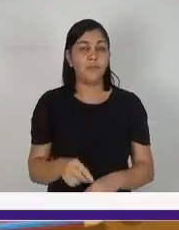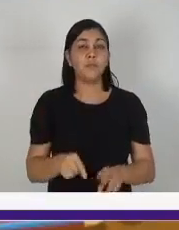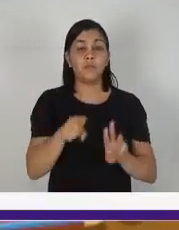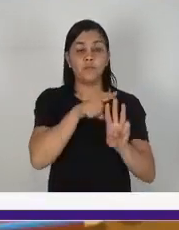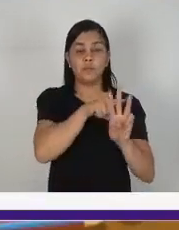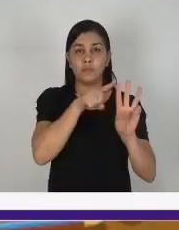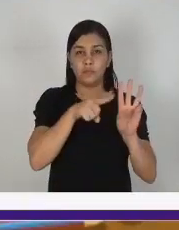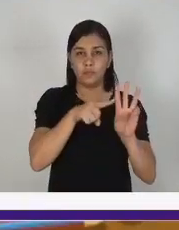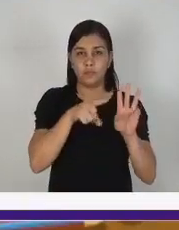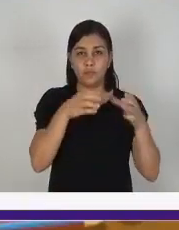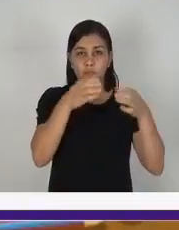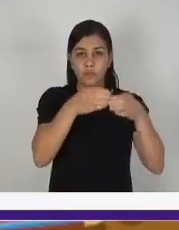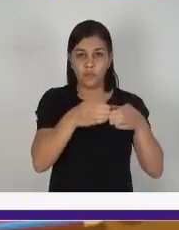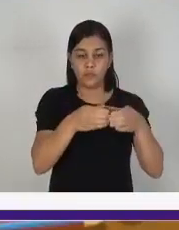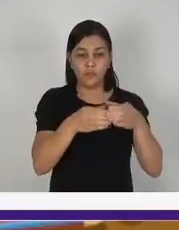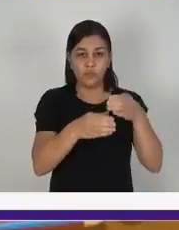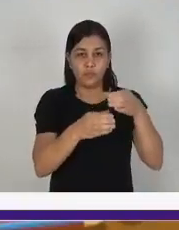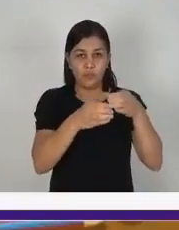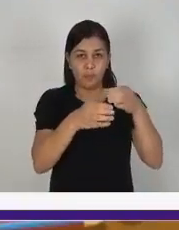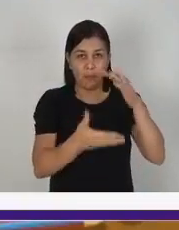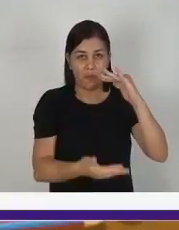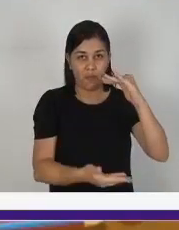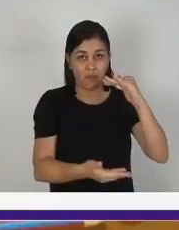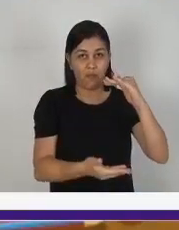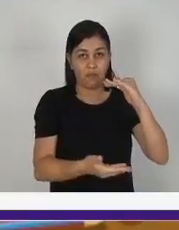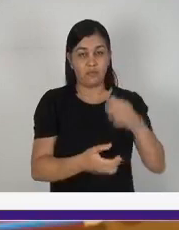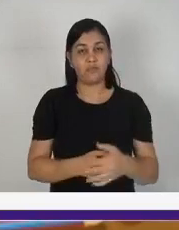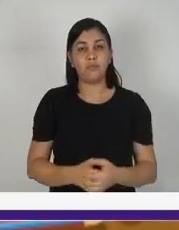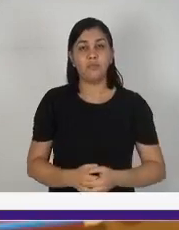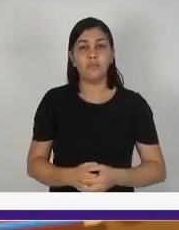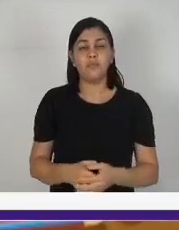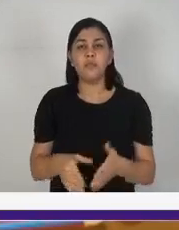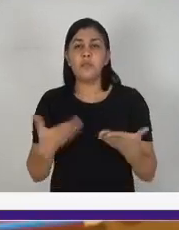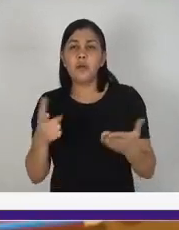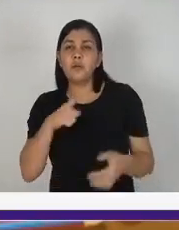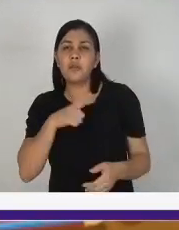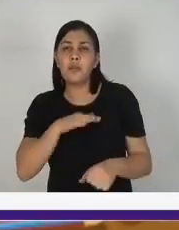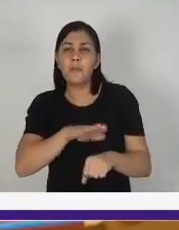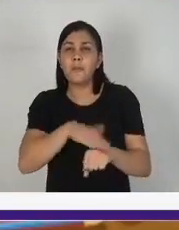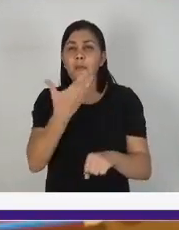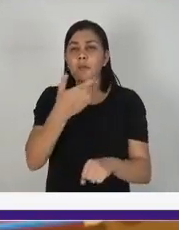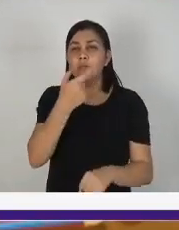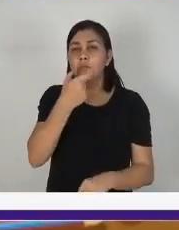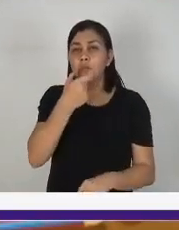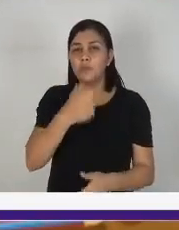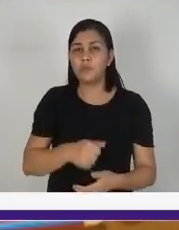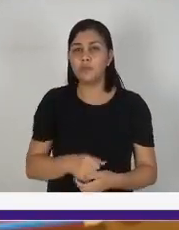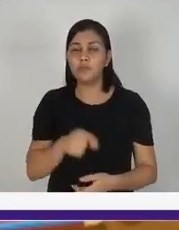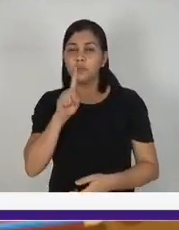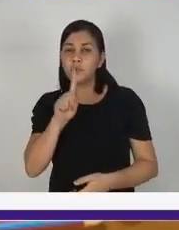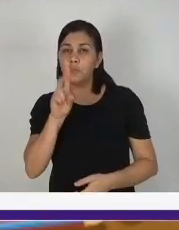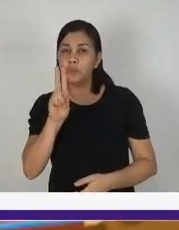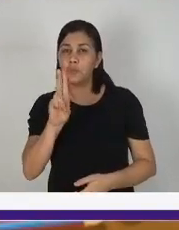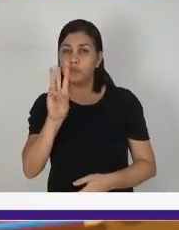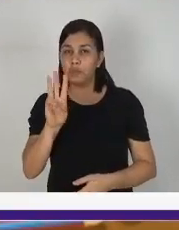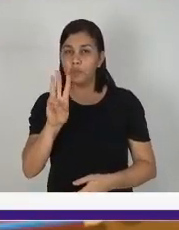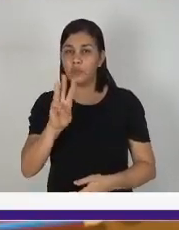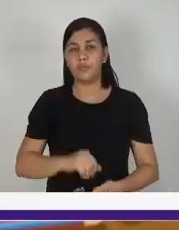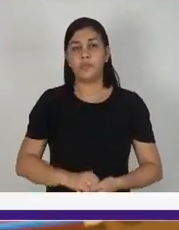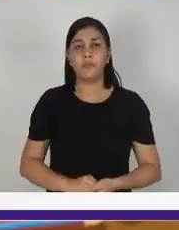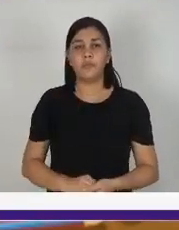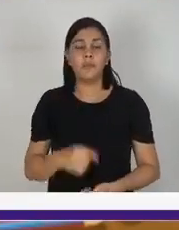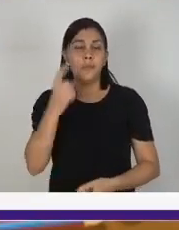Onde é que vai caber mais biscoito? No pote 1, no pote 2 ou no pote 3? Pense